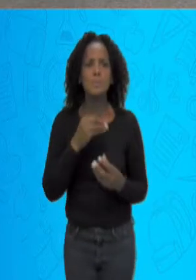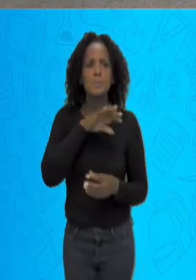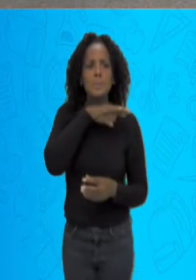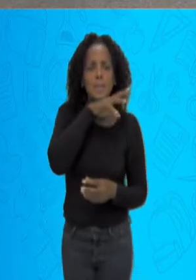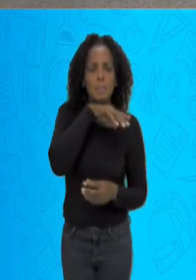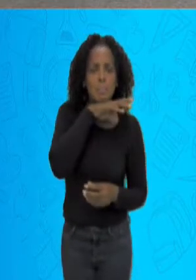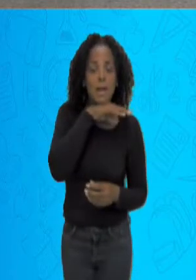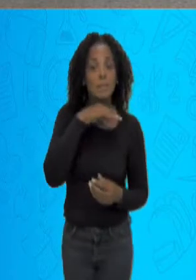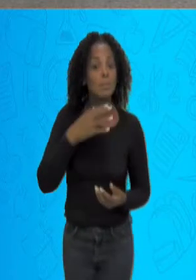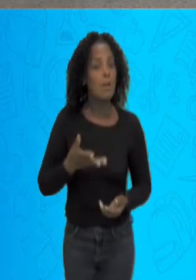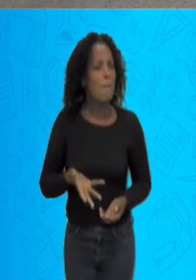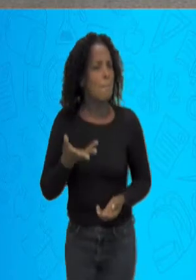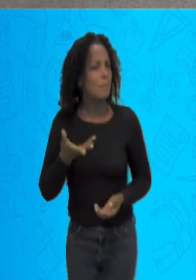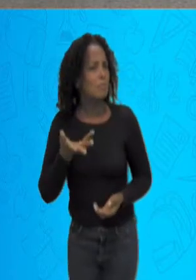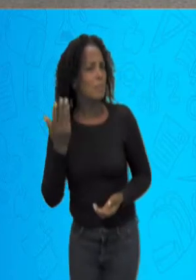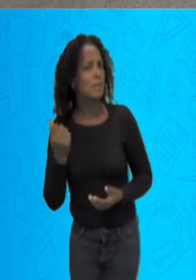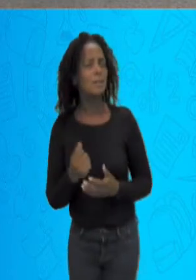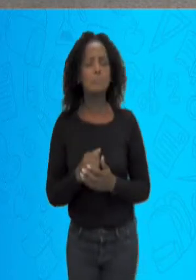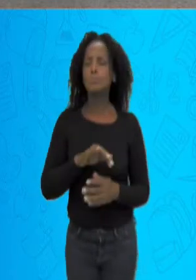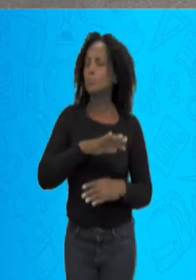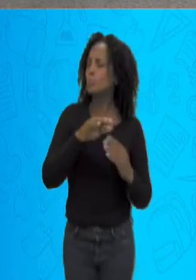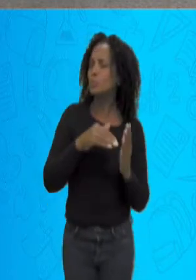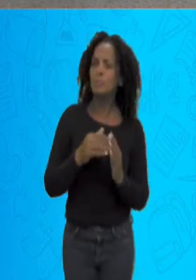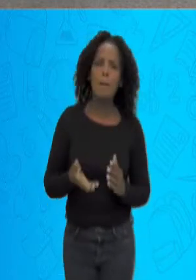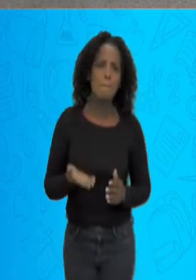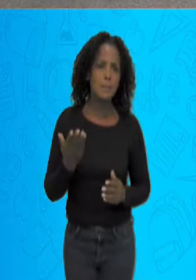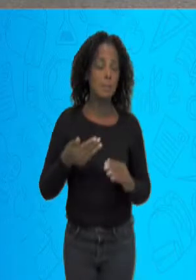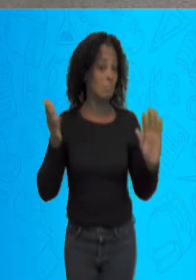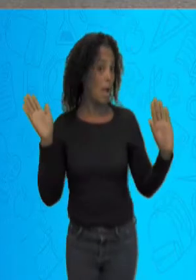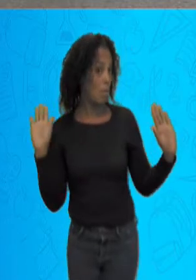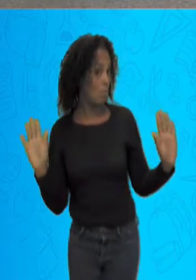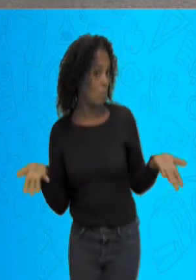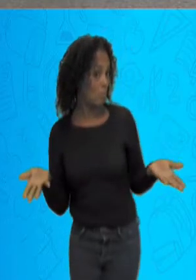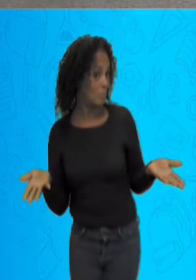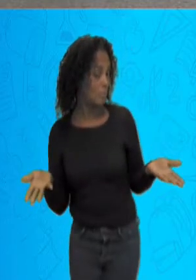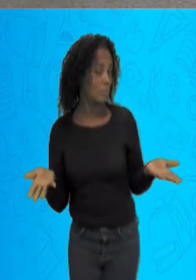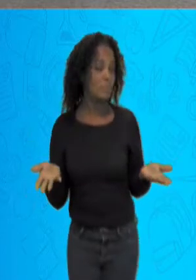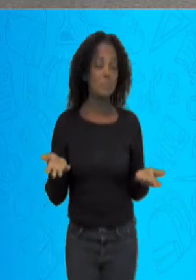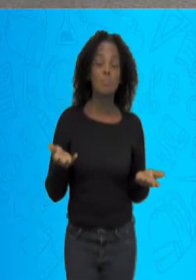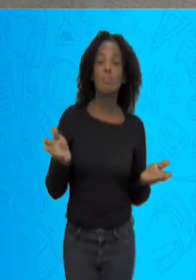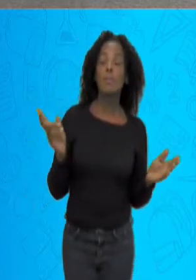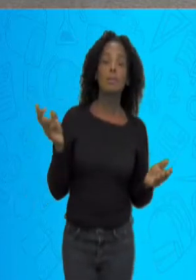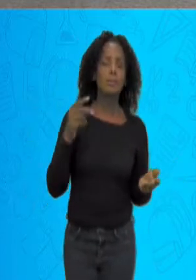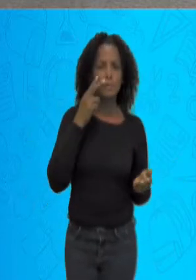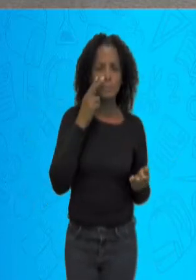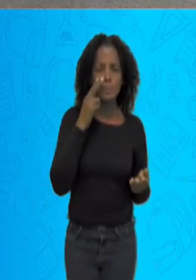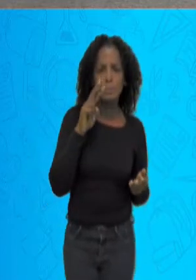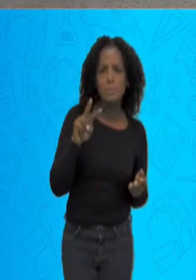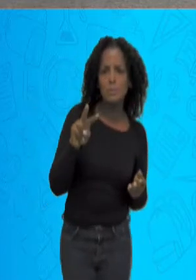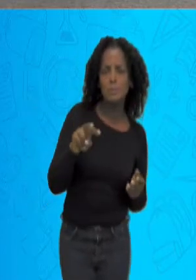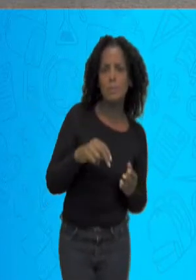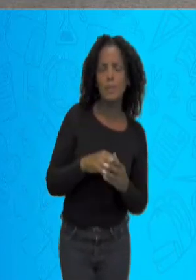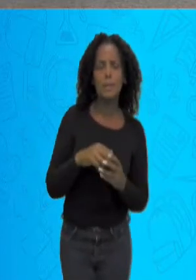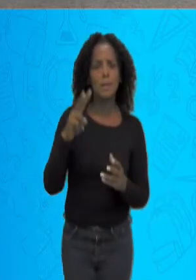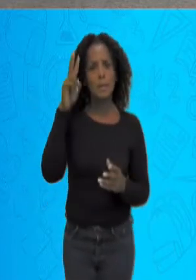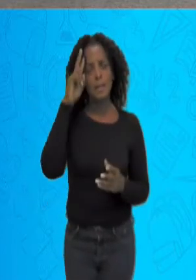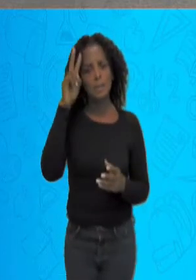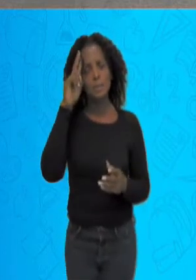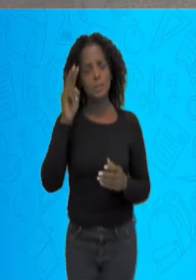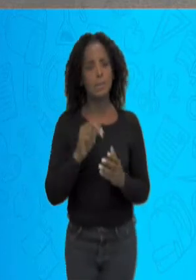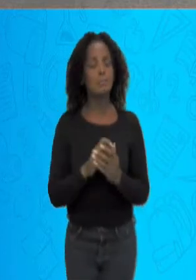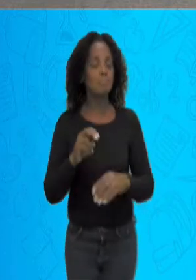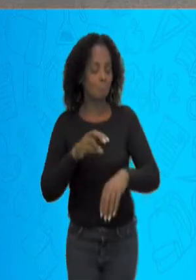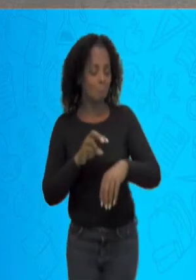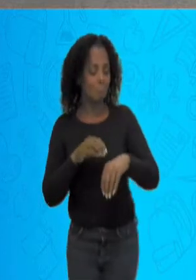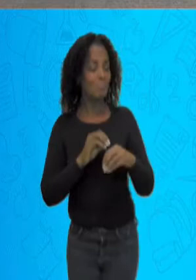foram aumentando? Tudo foi aumentando. Agora, nós iremos jogar essa história para a